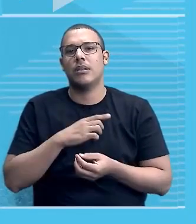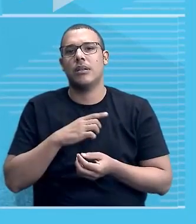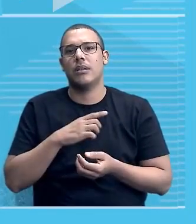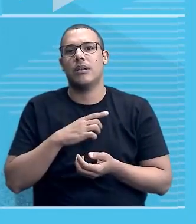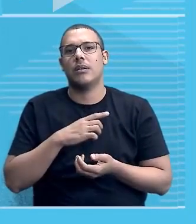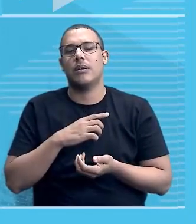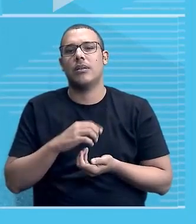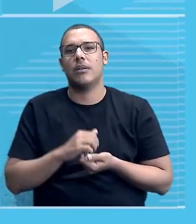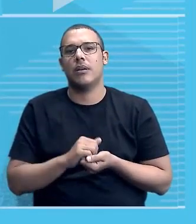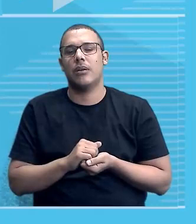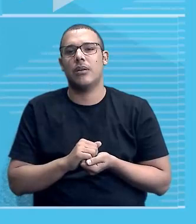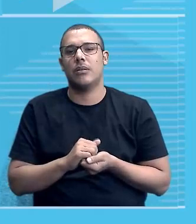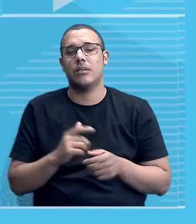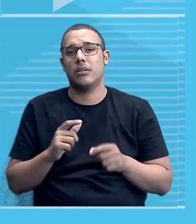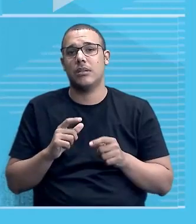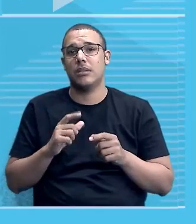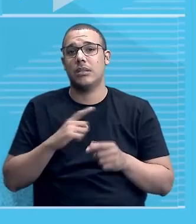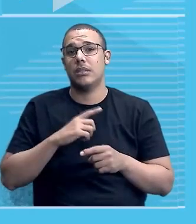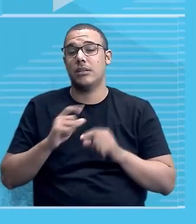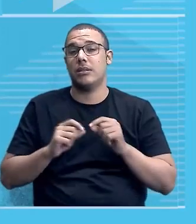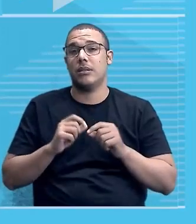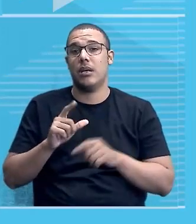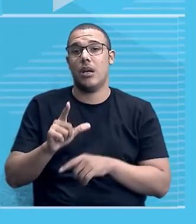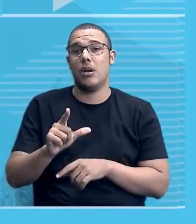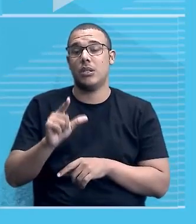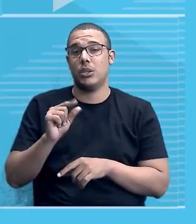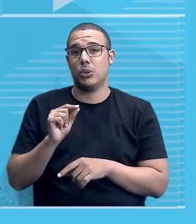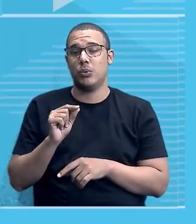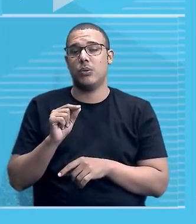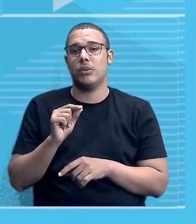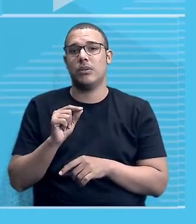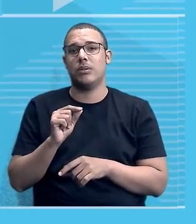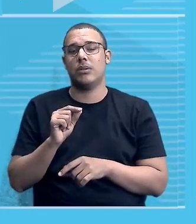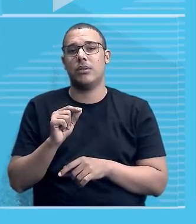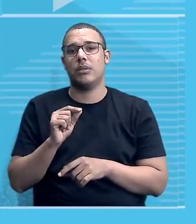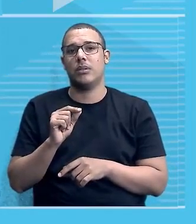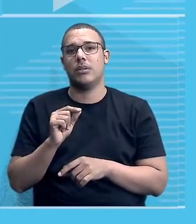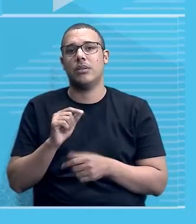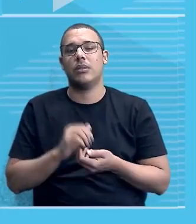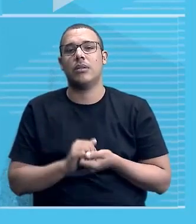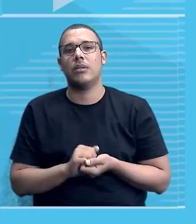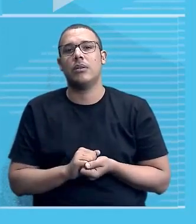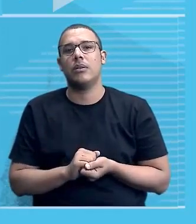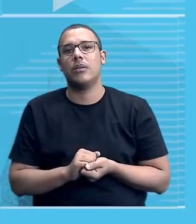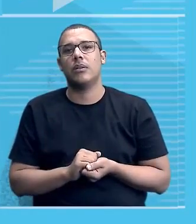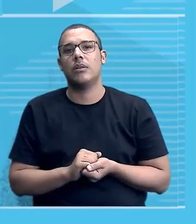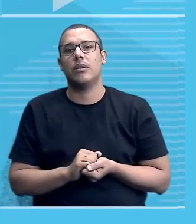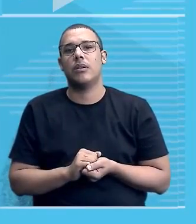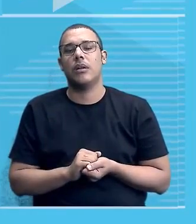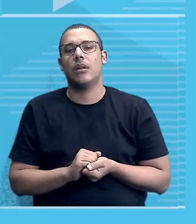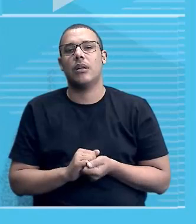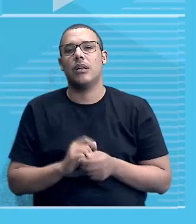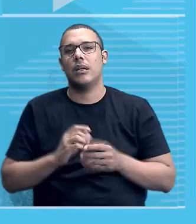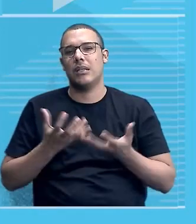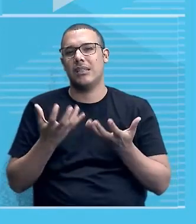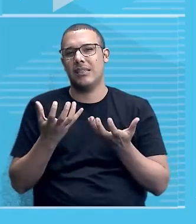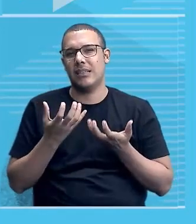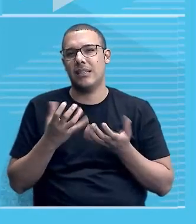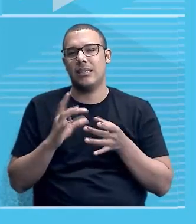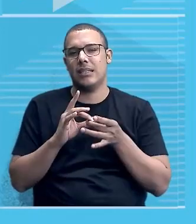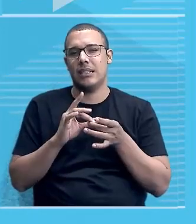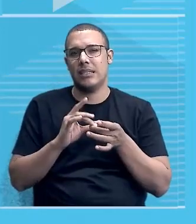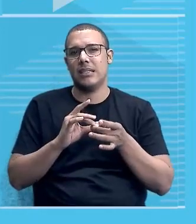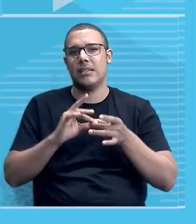teria sido uma opção, dos próprios colonos, dos próprios colonos, no sentido de se libertar, das